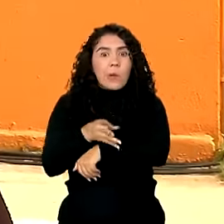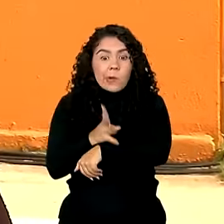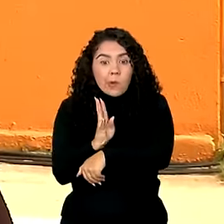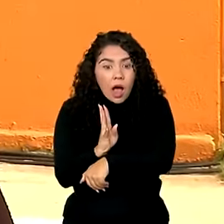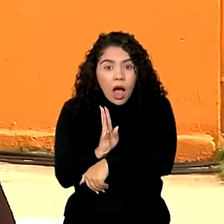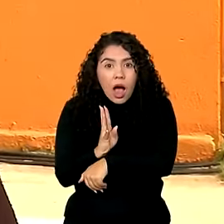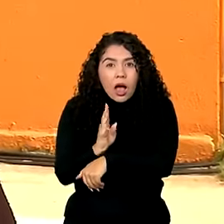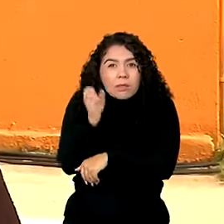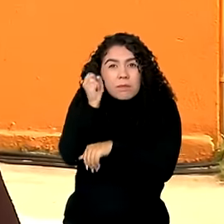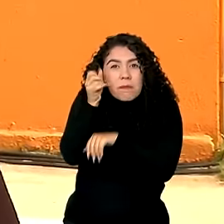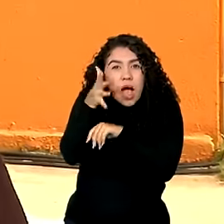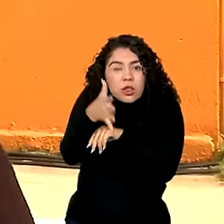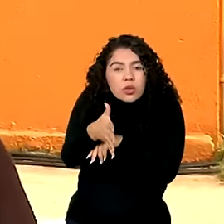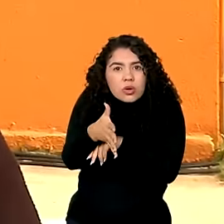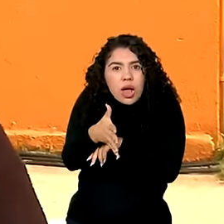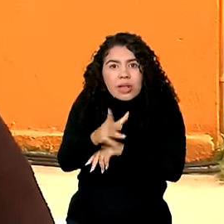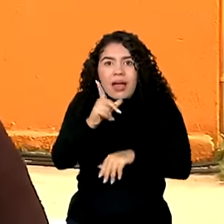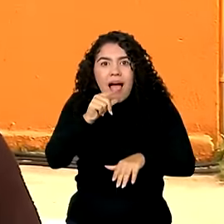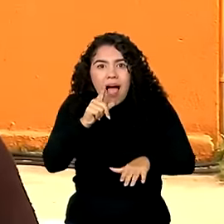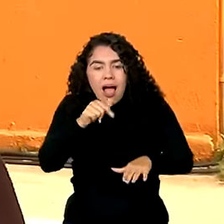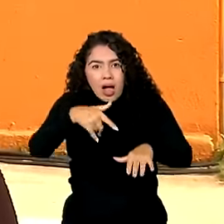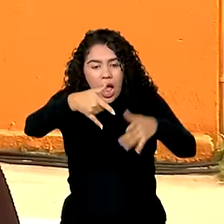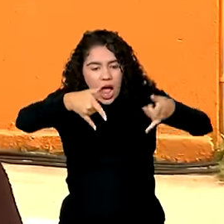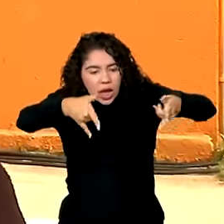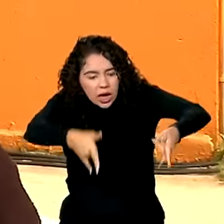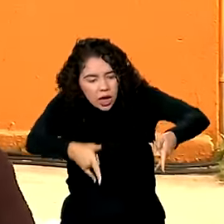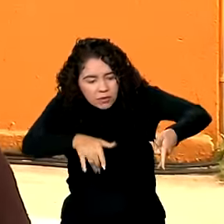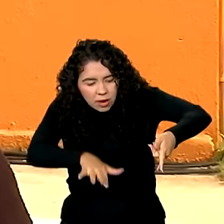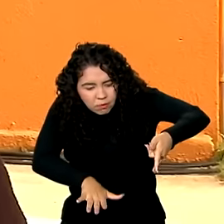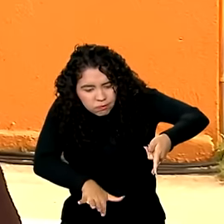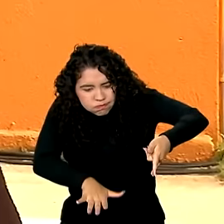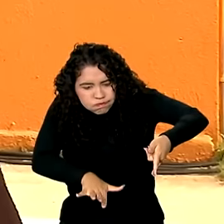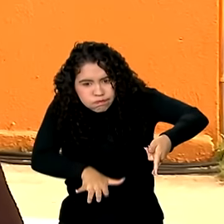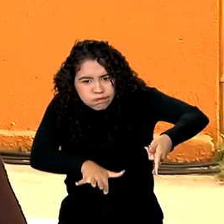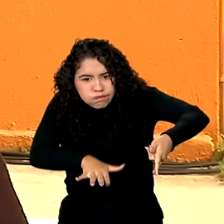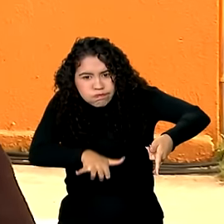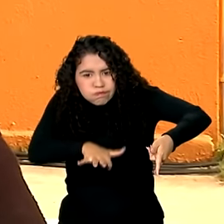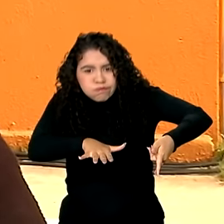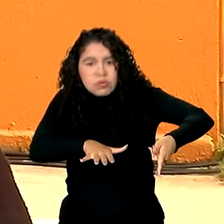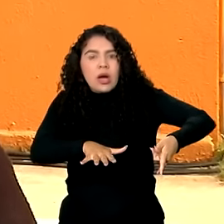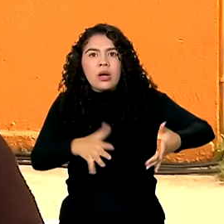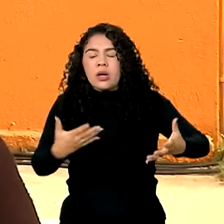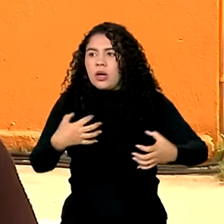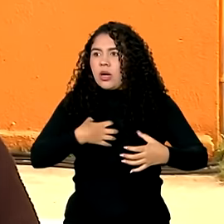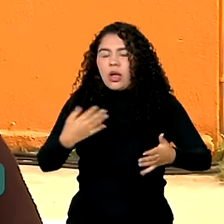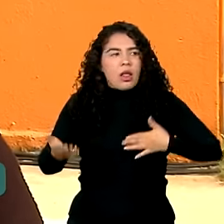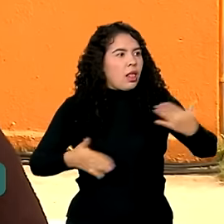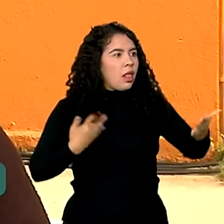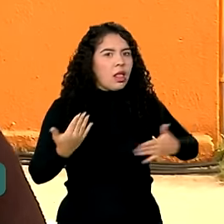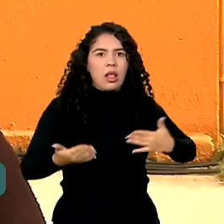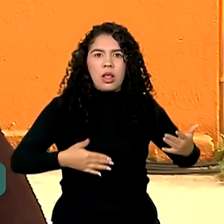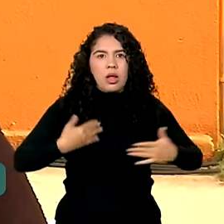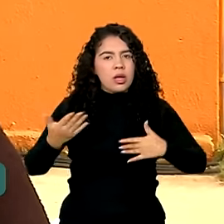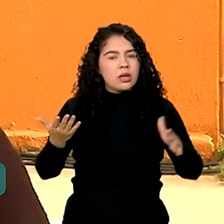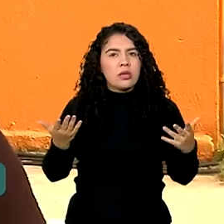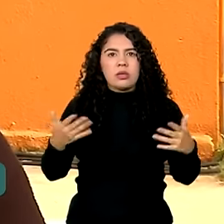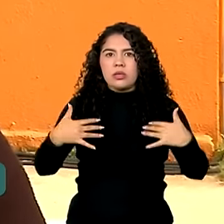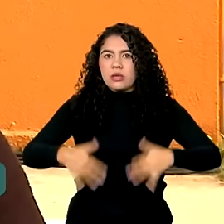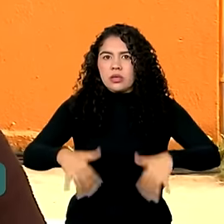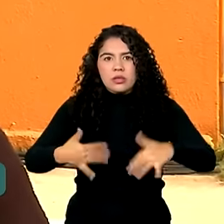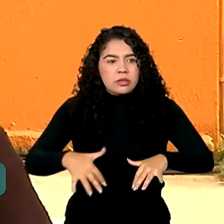manhã, com a água batendo na cama já. Então já foi aquele susto. Só deu tempo de a gente pegar o